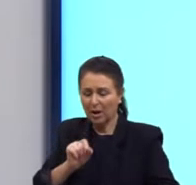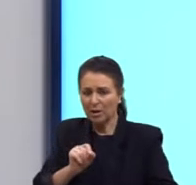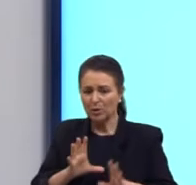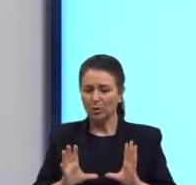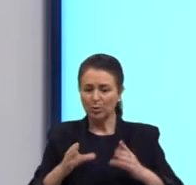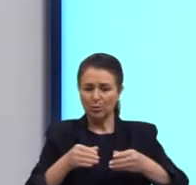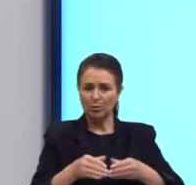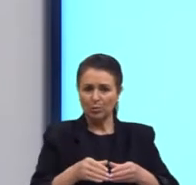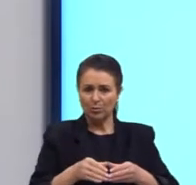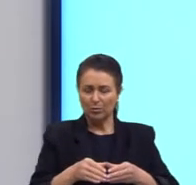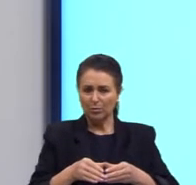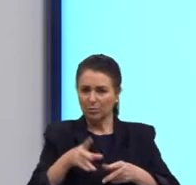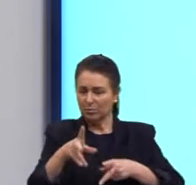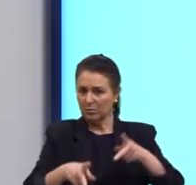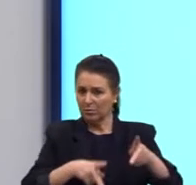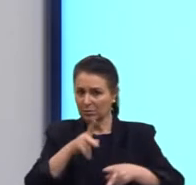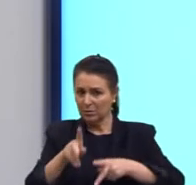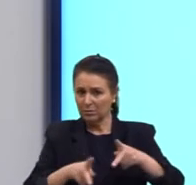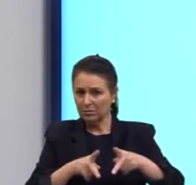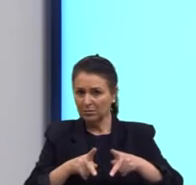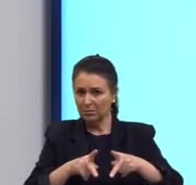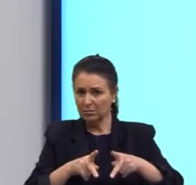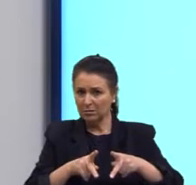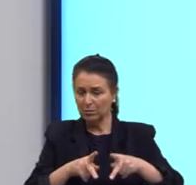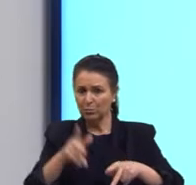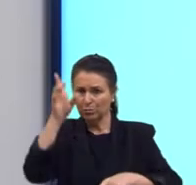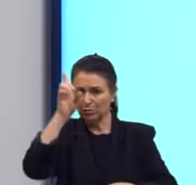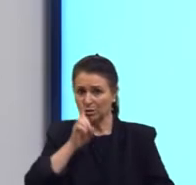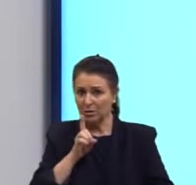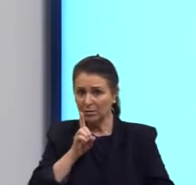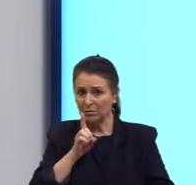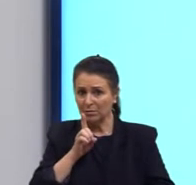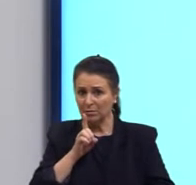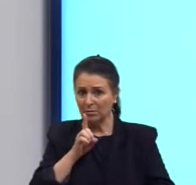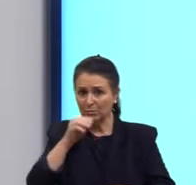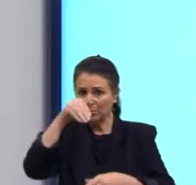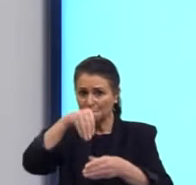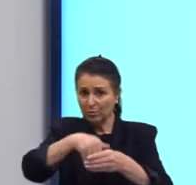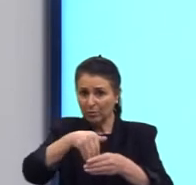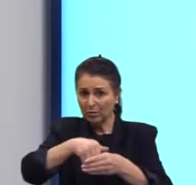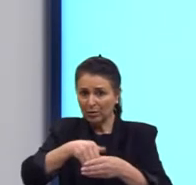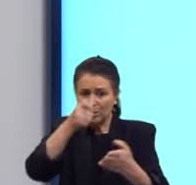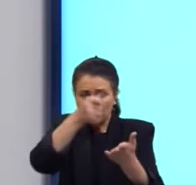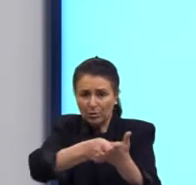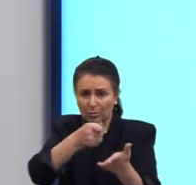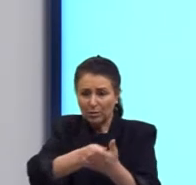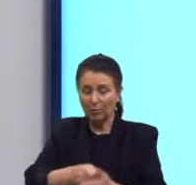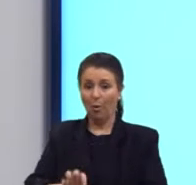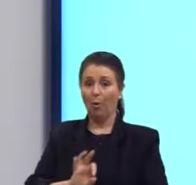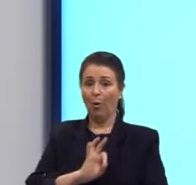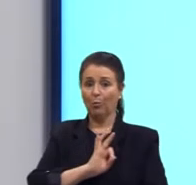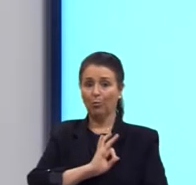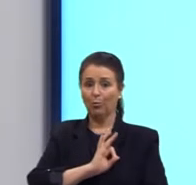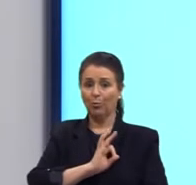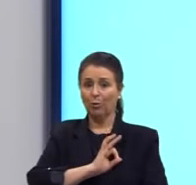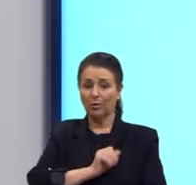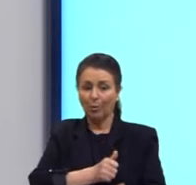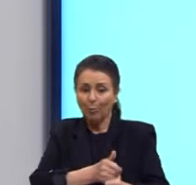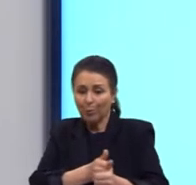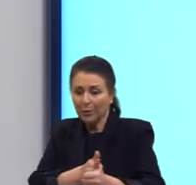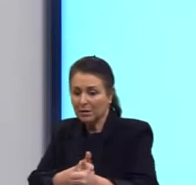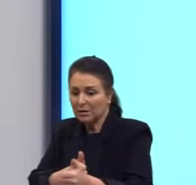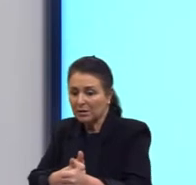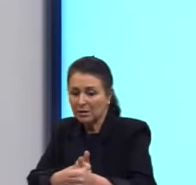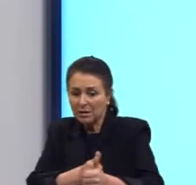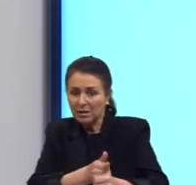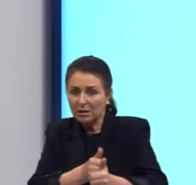significativa da população? Então, aqui, gente, eles estão lutando pelo direito ao voto e a polícia perseguia essas pessoas,